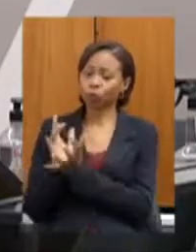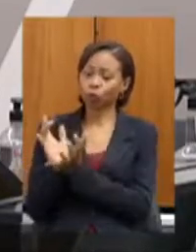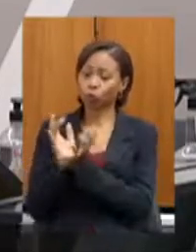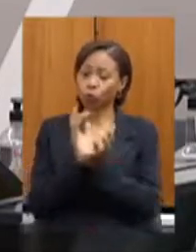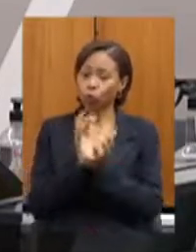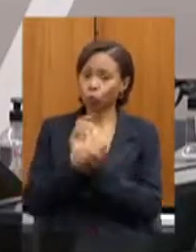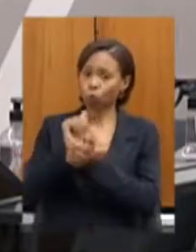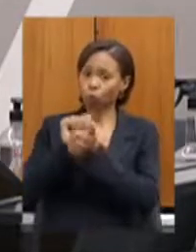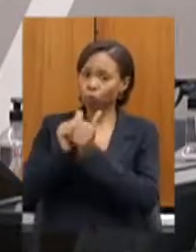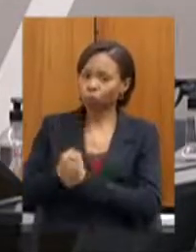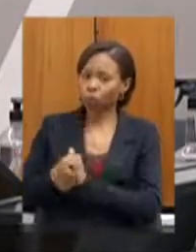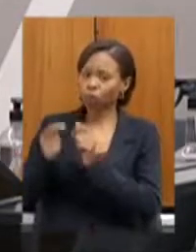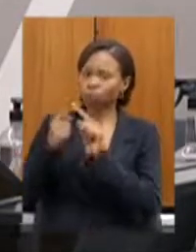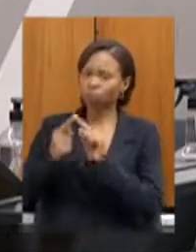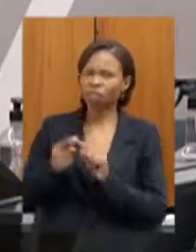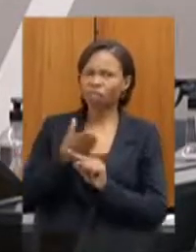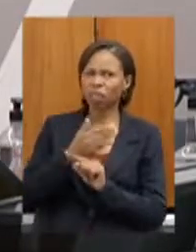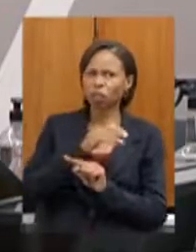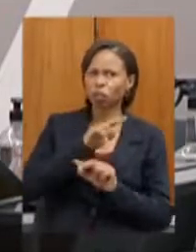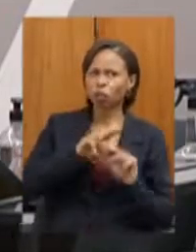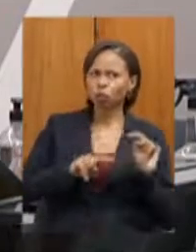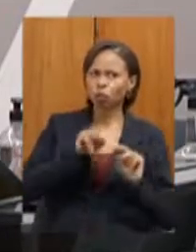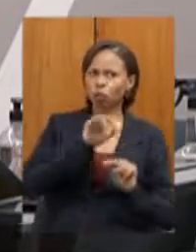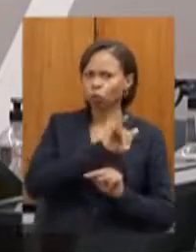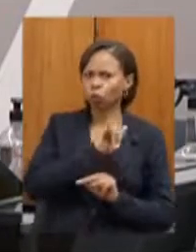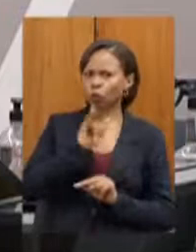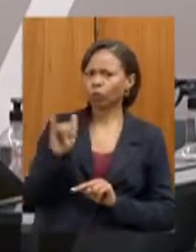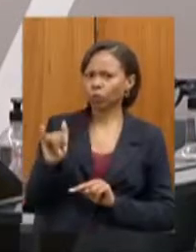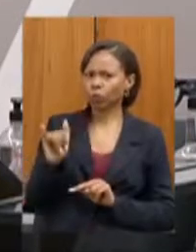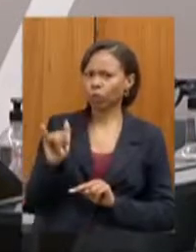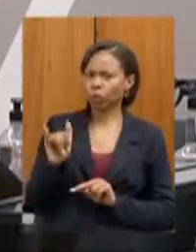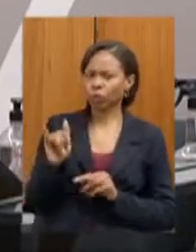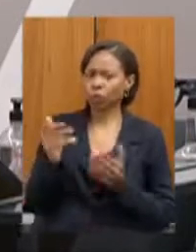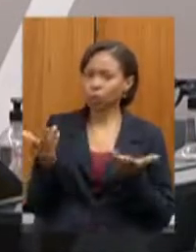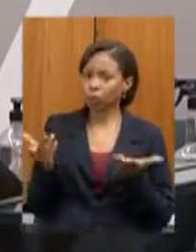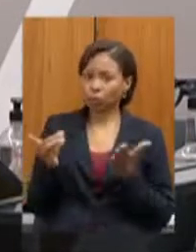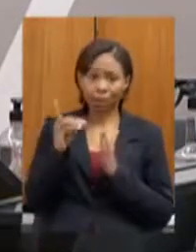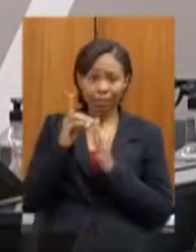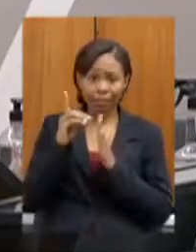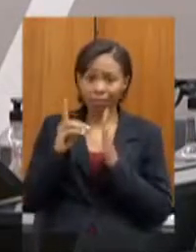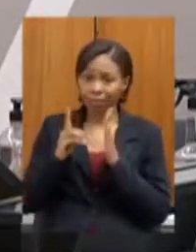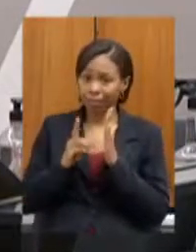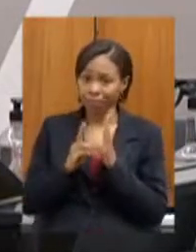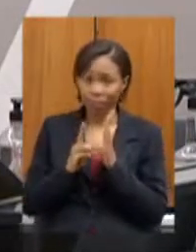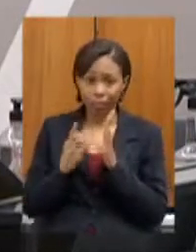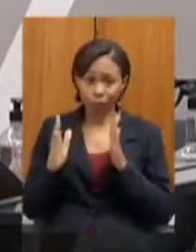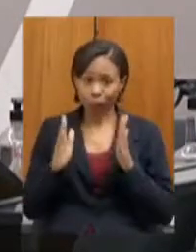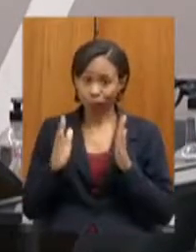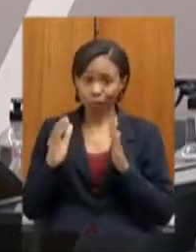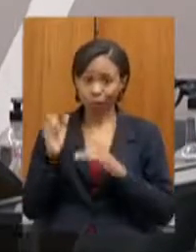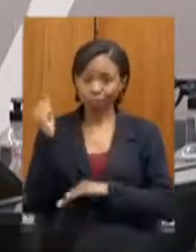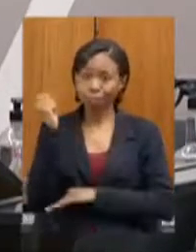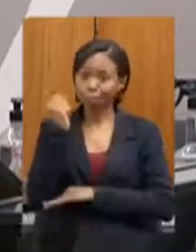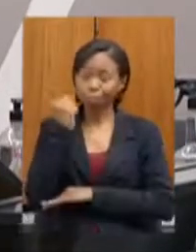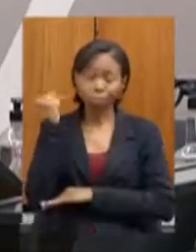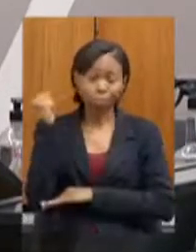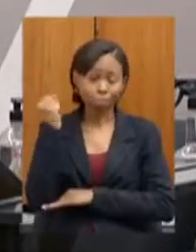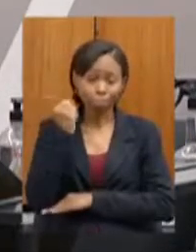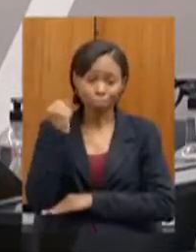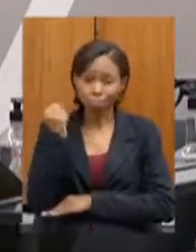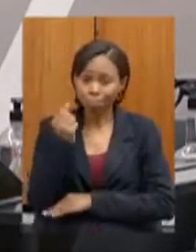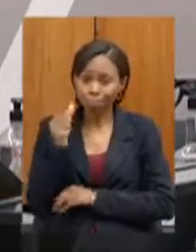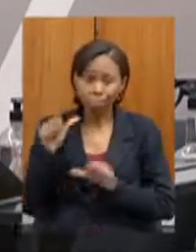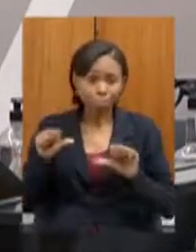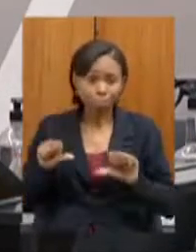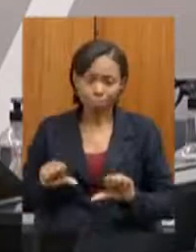sido notificadas que foi em junho que nós estamos no meio de um decreto de calamidade pública secretário as nossas federações